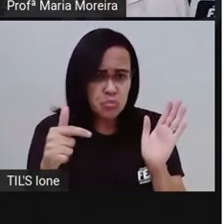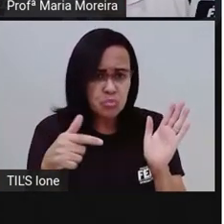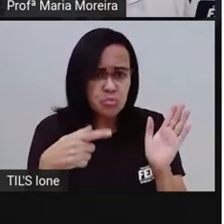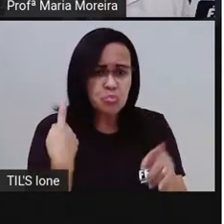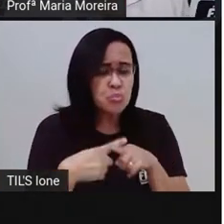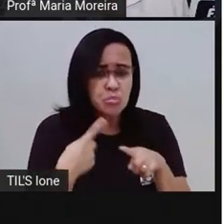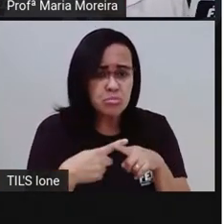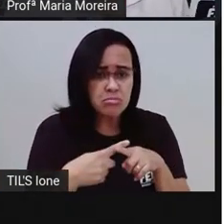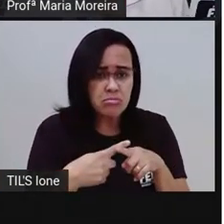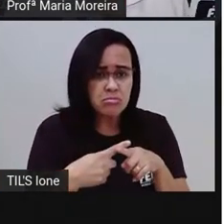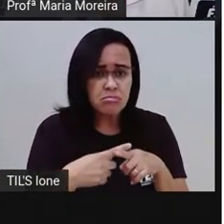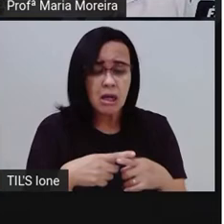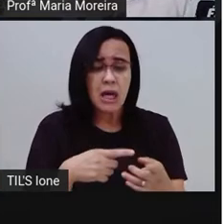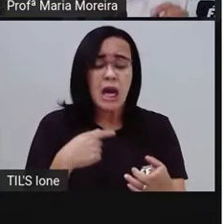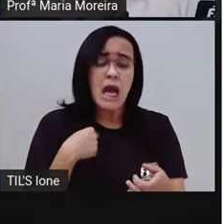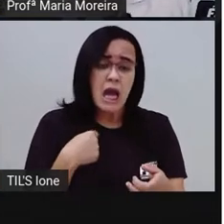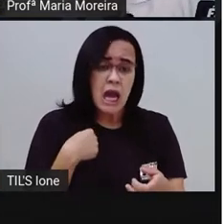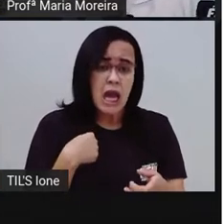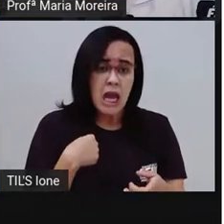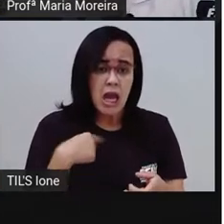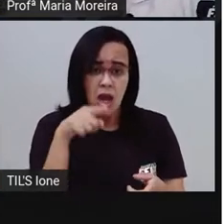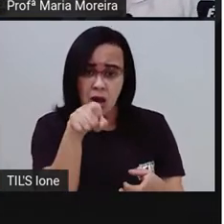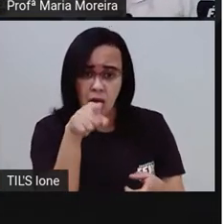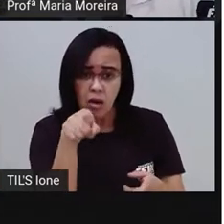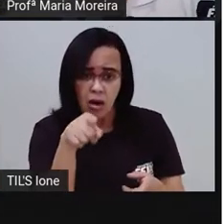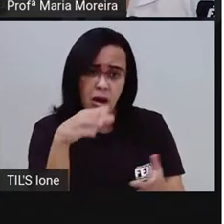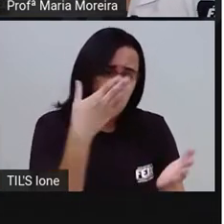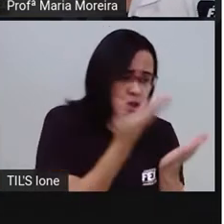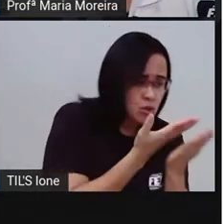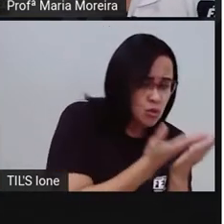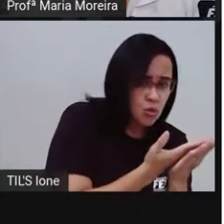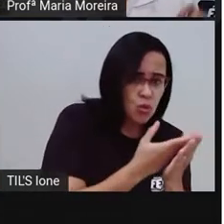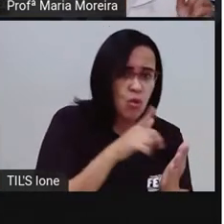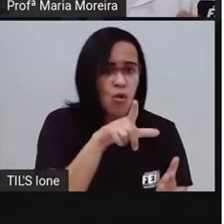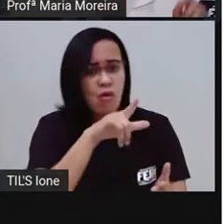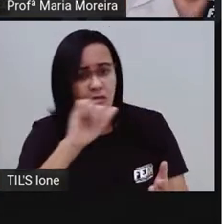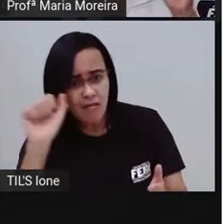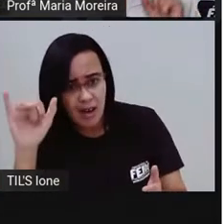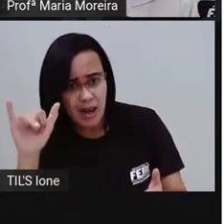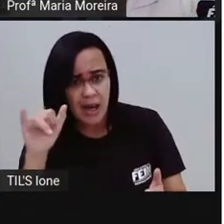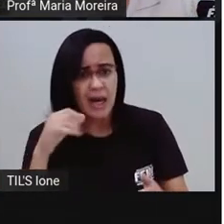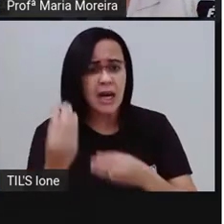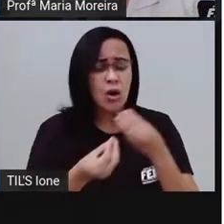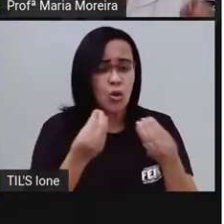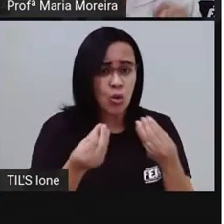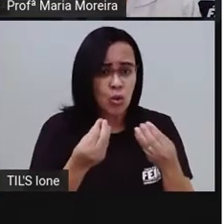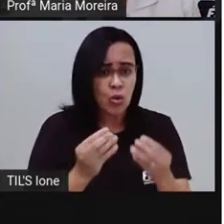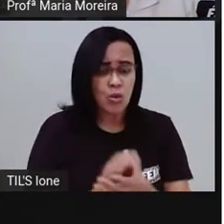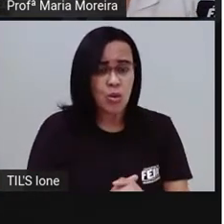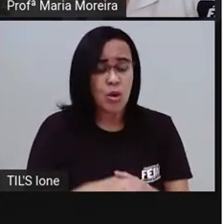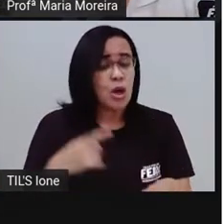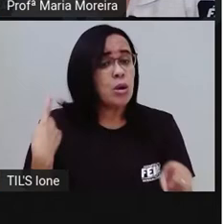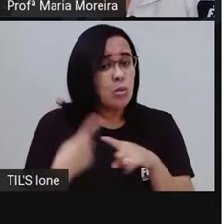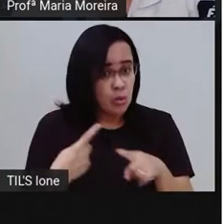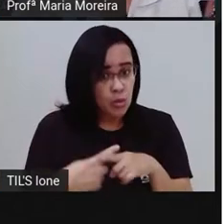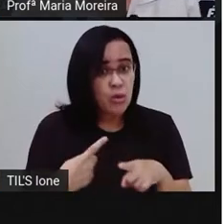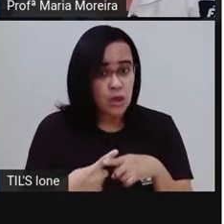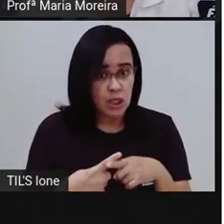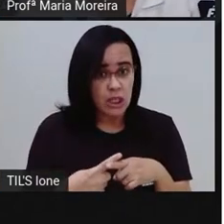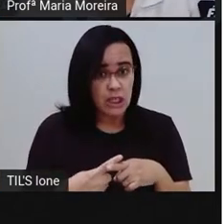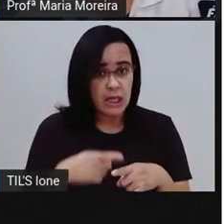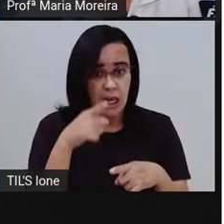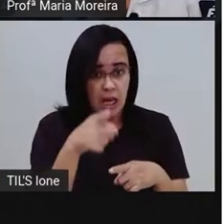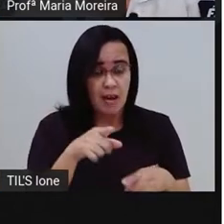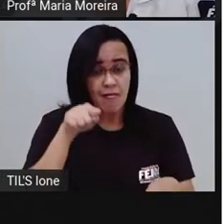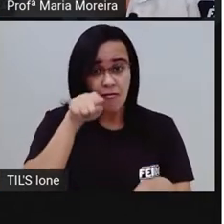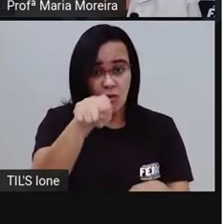estudou, você vai e tal. Por quê? Porque o você, originalmente, gramaticalmente, né? Lá na